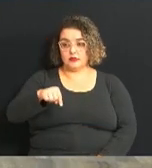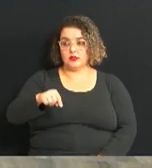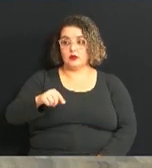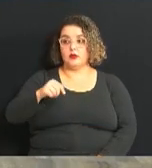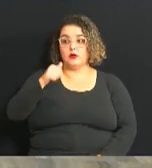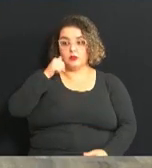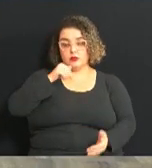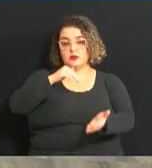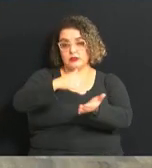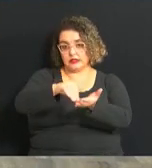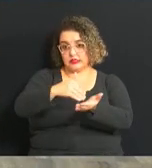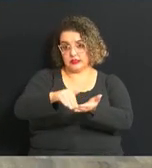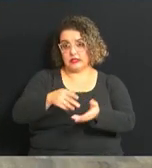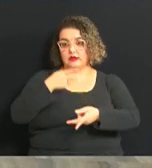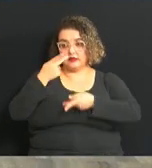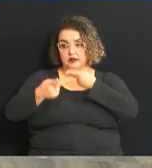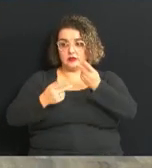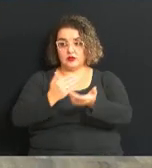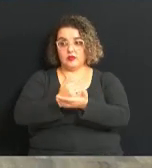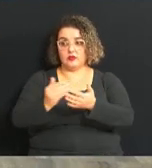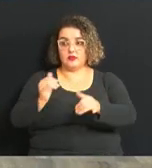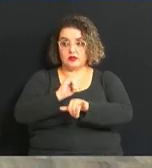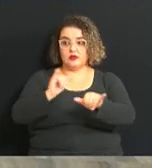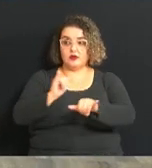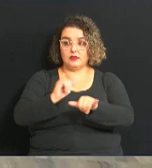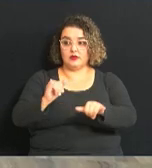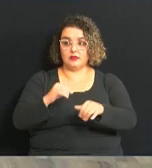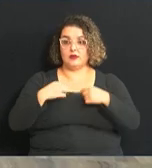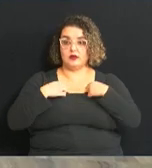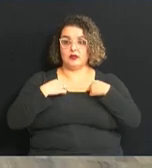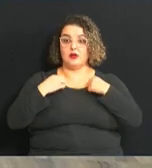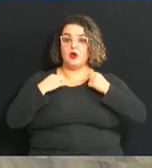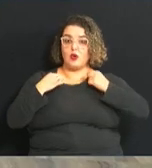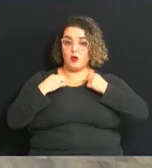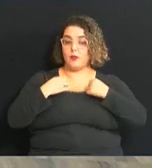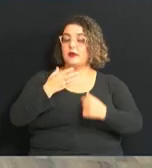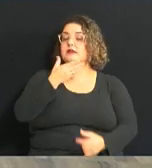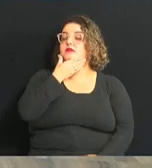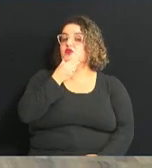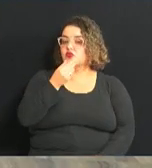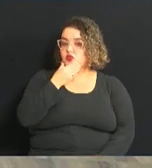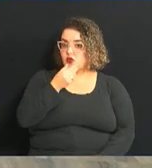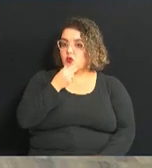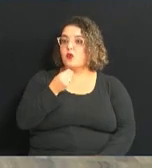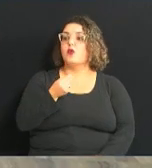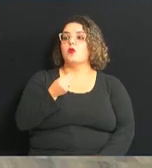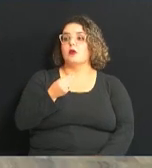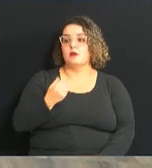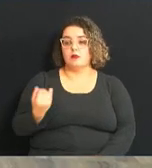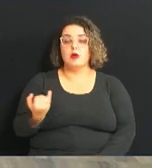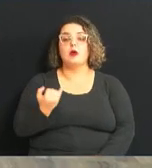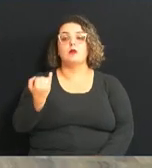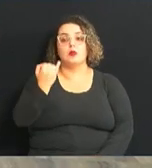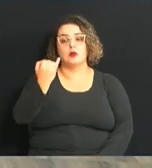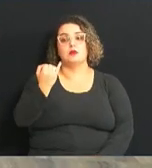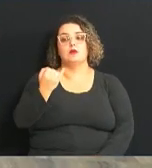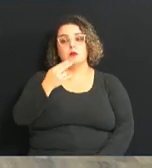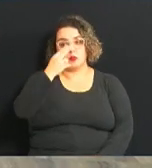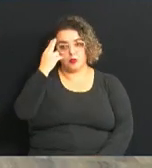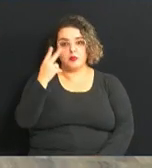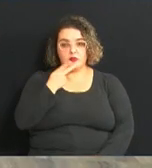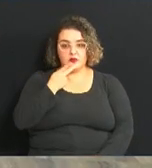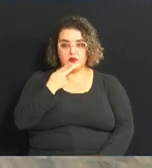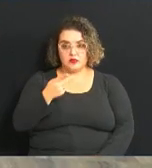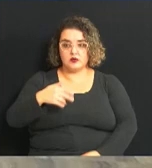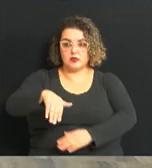aqui falando do início dessa campanha roupas masculinas são muito necessárias como o Gabriel diz aqui na